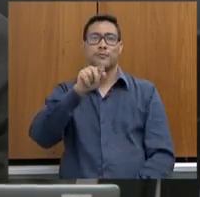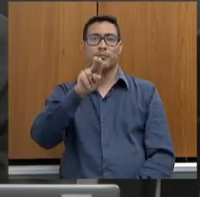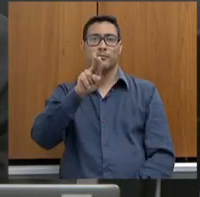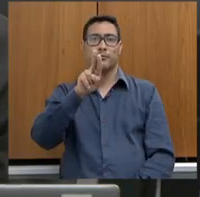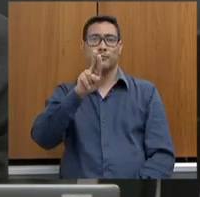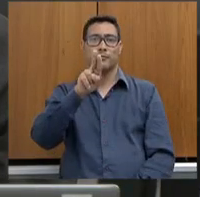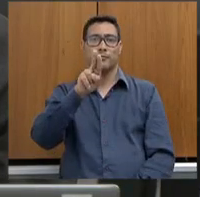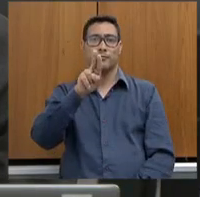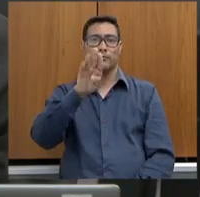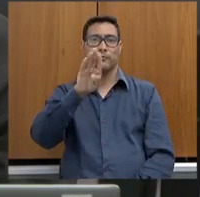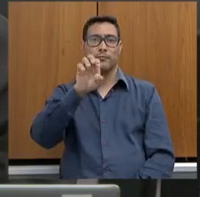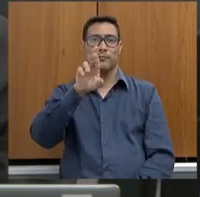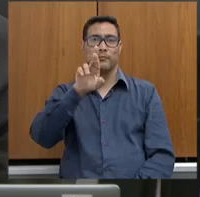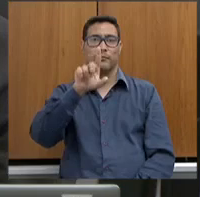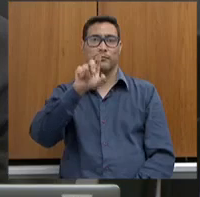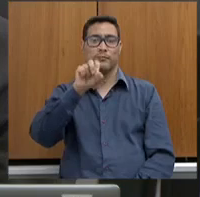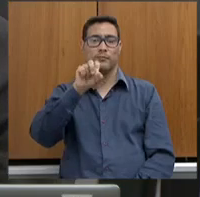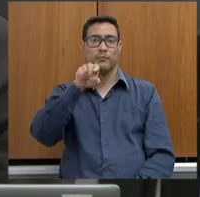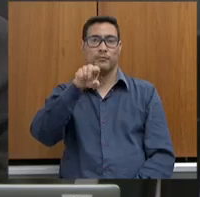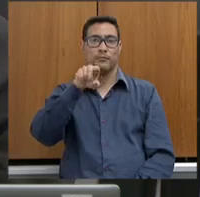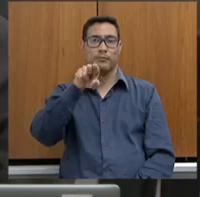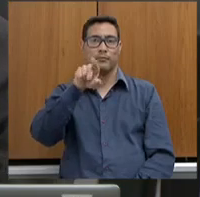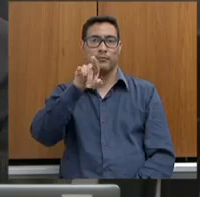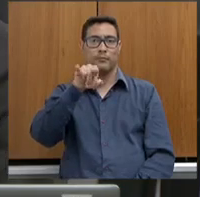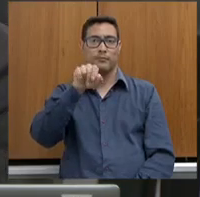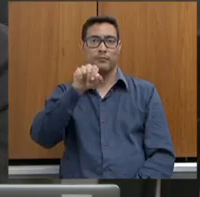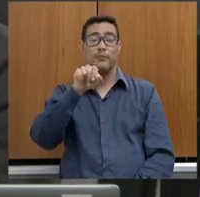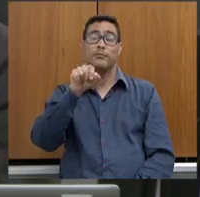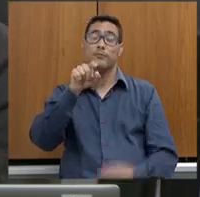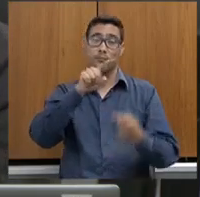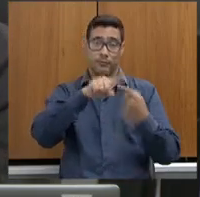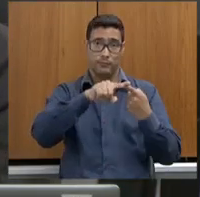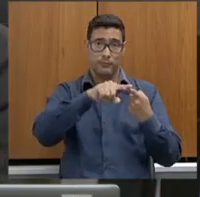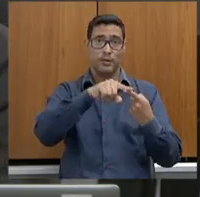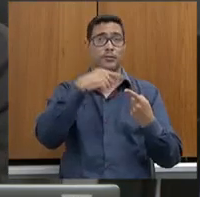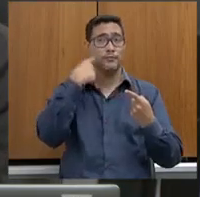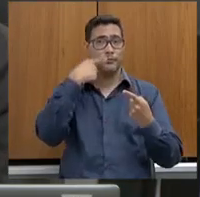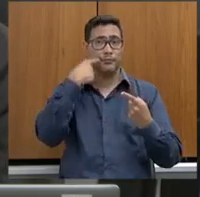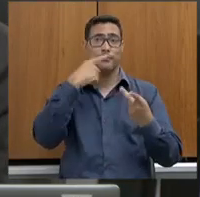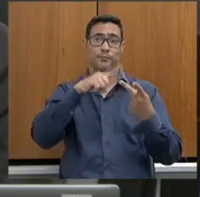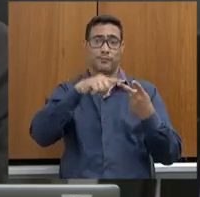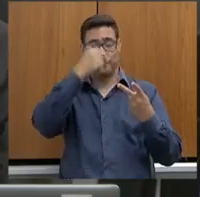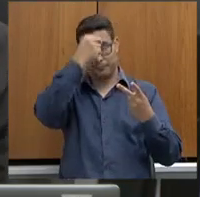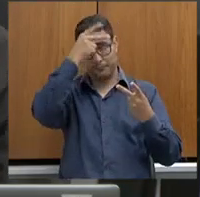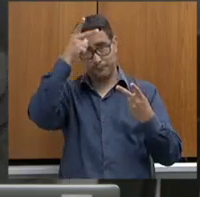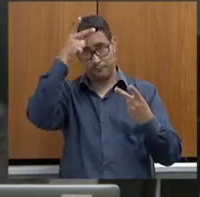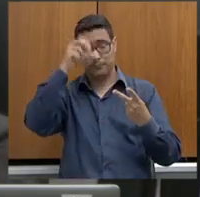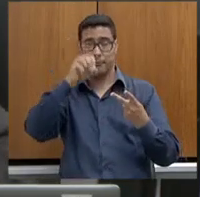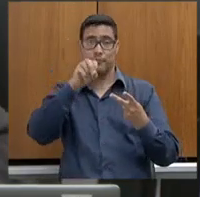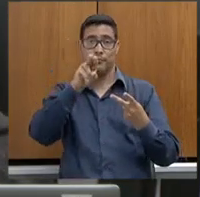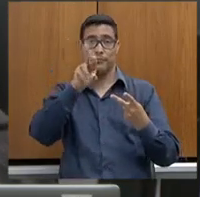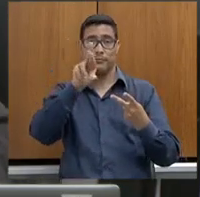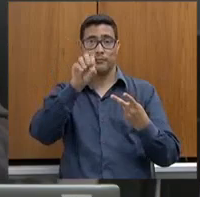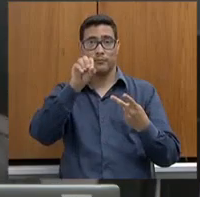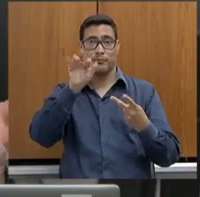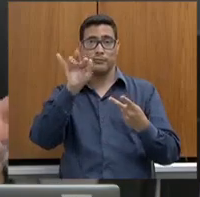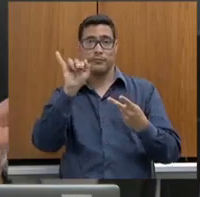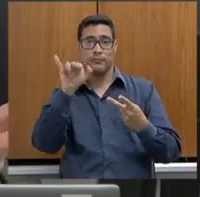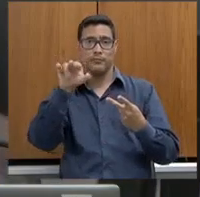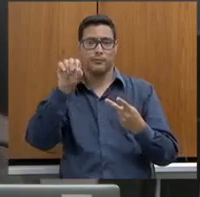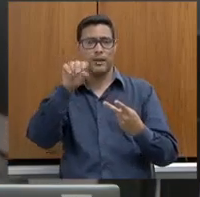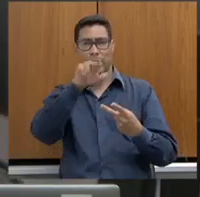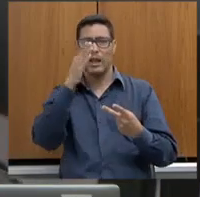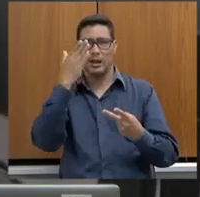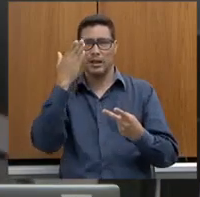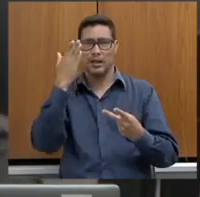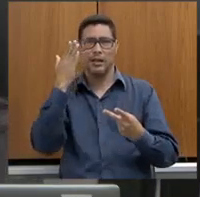Público, o deputado Dalmo Ribeiro e a prefeita de Ouro Fino, o deputado é que sabe narrar isso